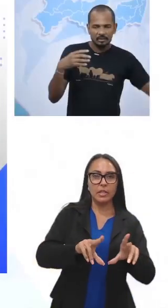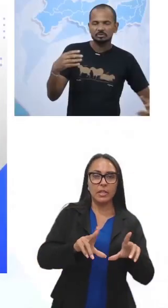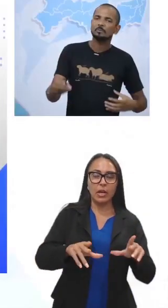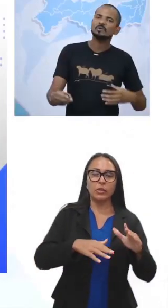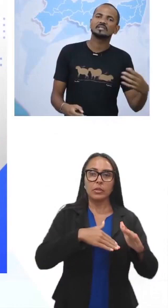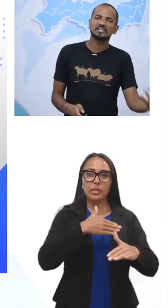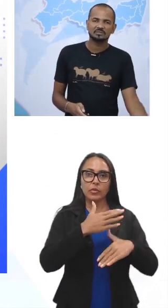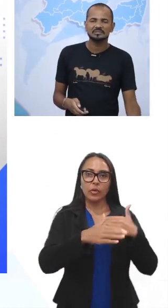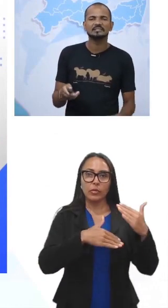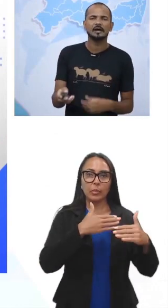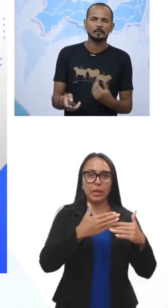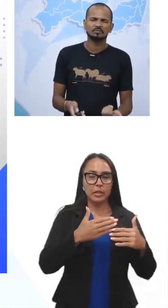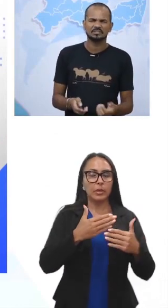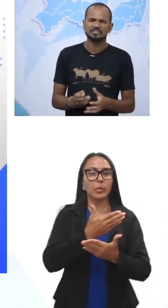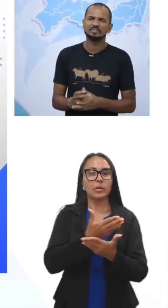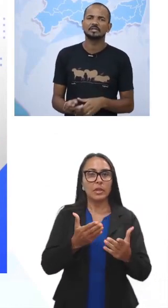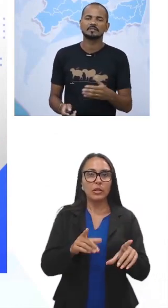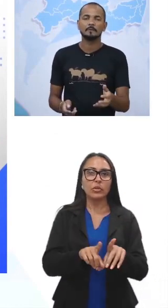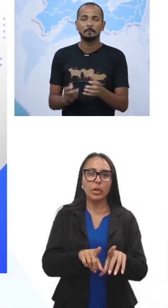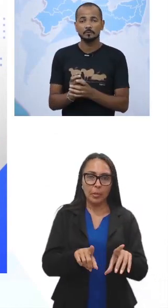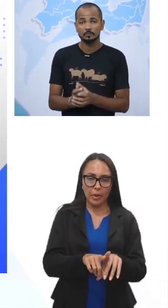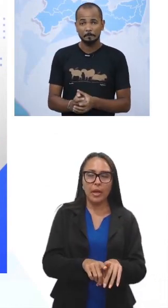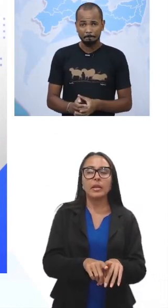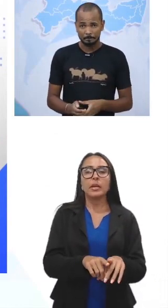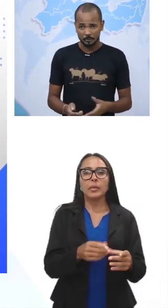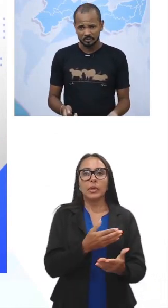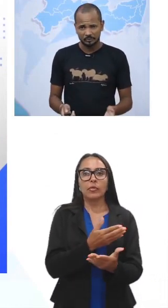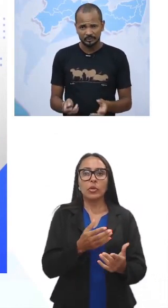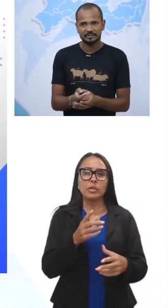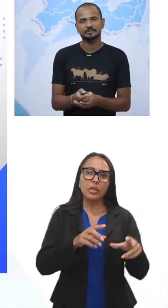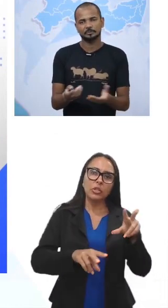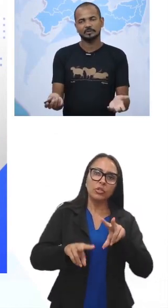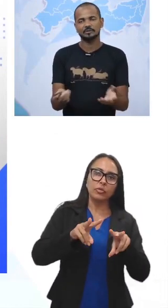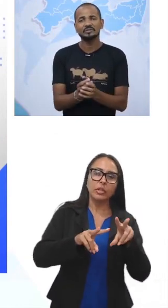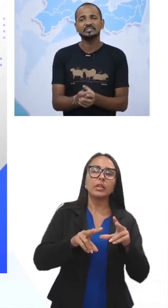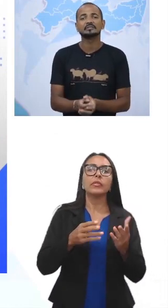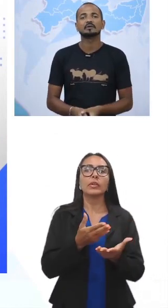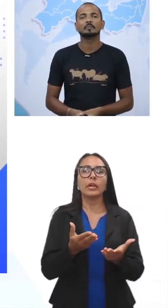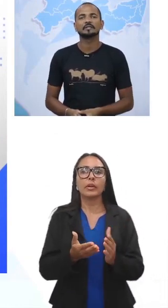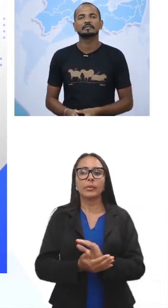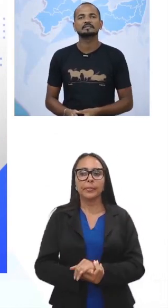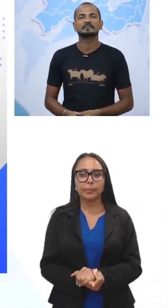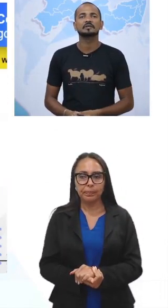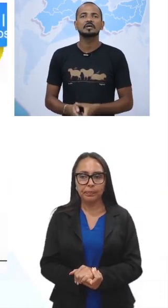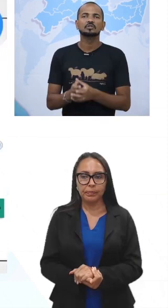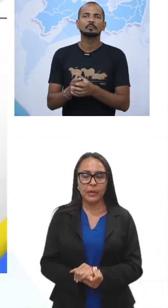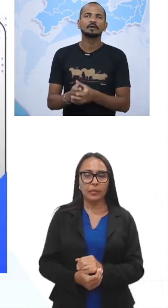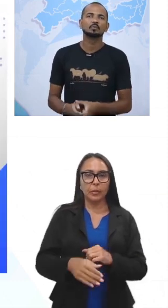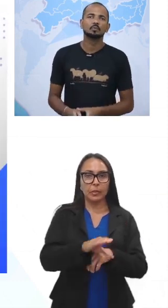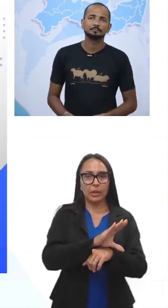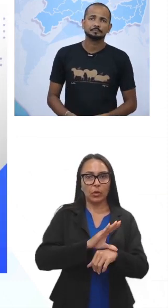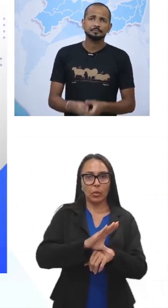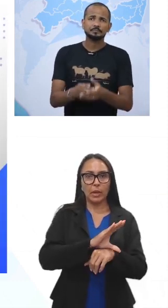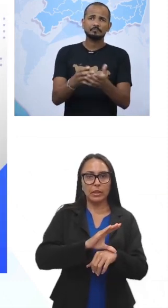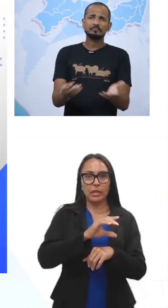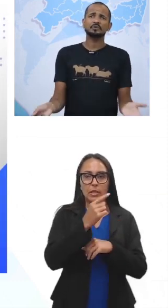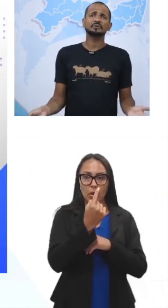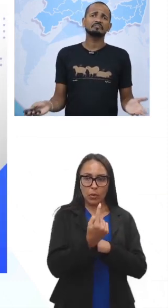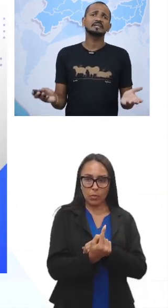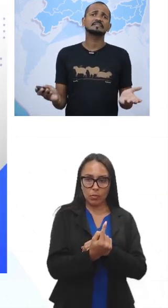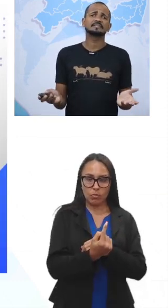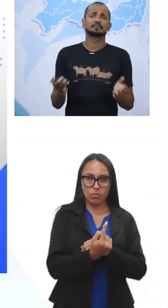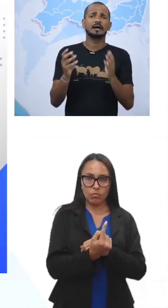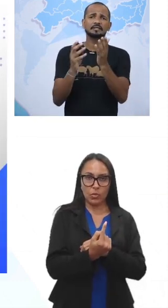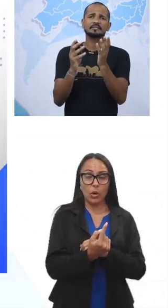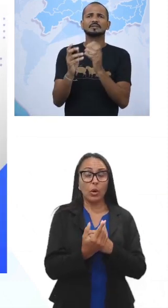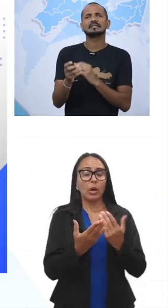é aquele todo processo inicial, que vocês viram, eu trago muita coisa aí, espero que gostem, na competência número 1. O que